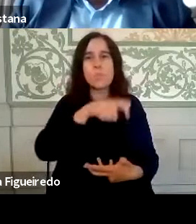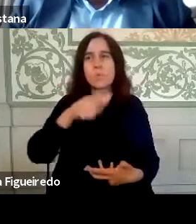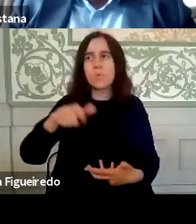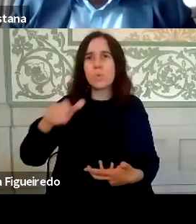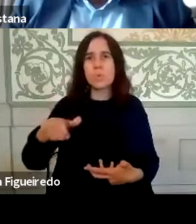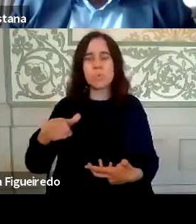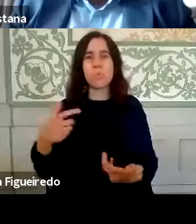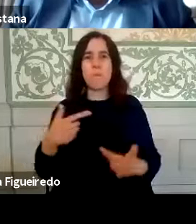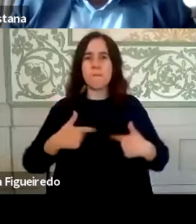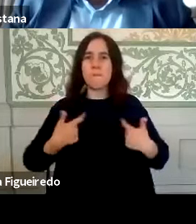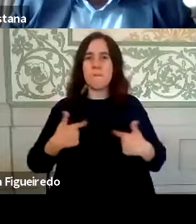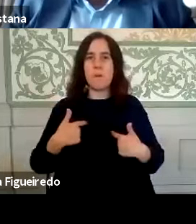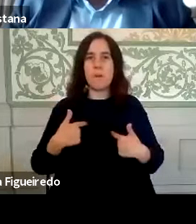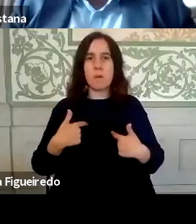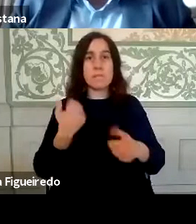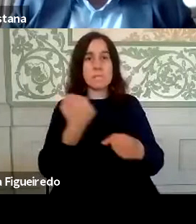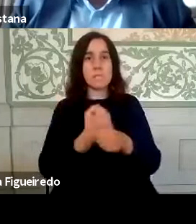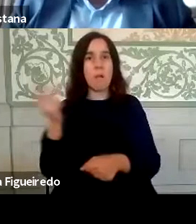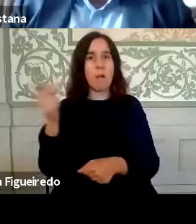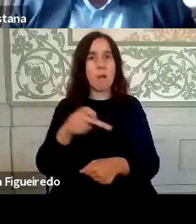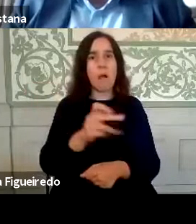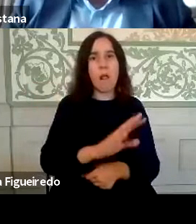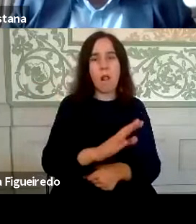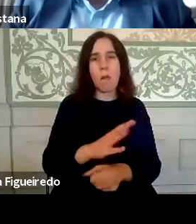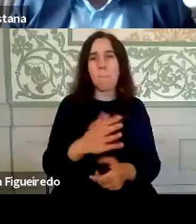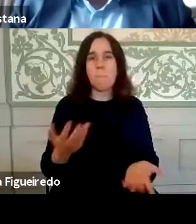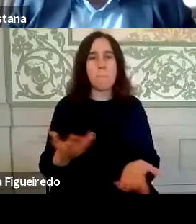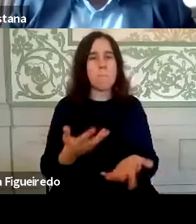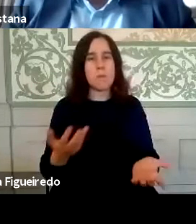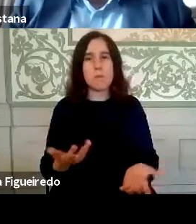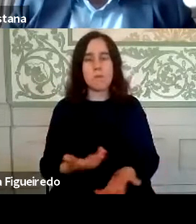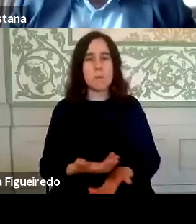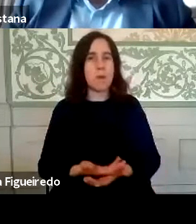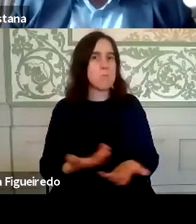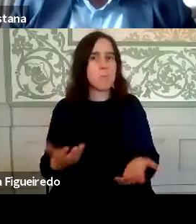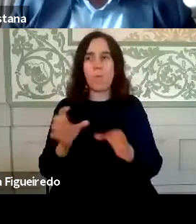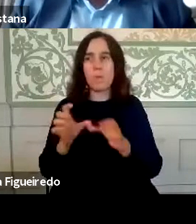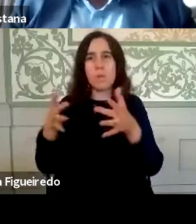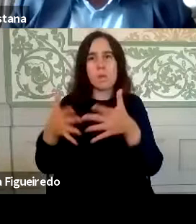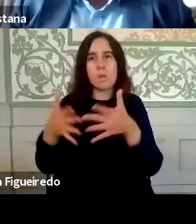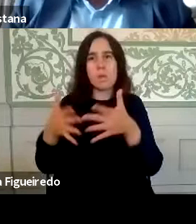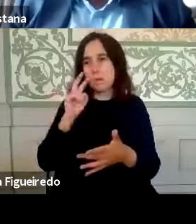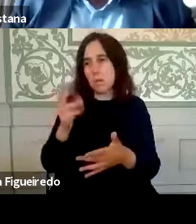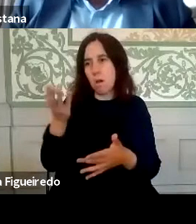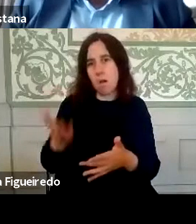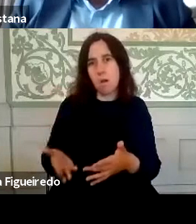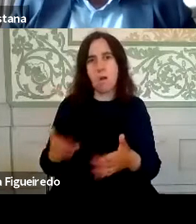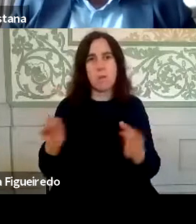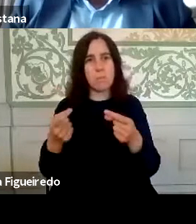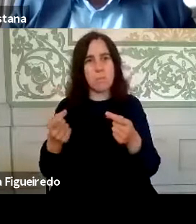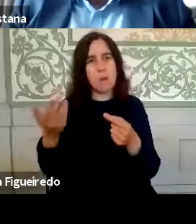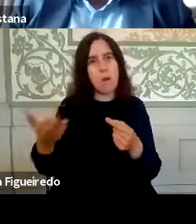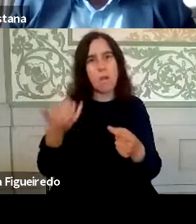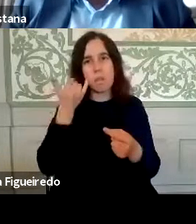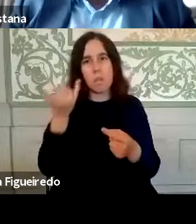em vez de se deslocarem aos serviços, deslocam-se à internet, deslocam-se ao e-mail, ao